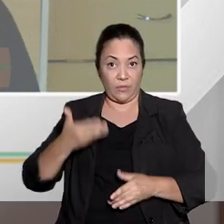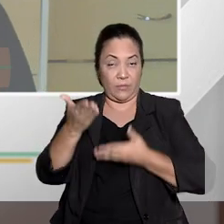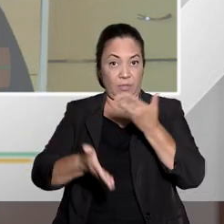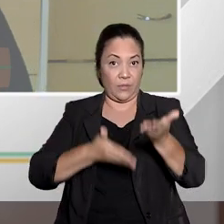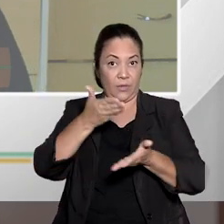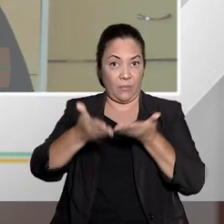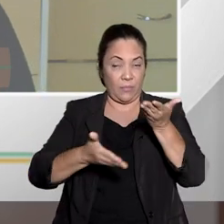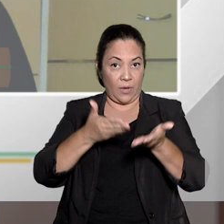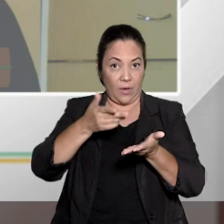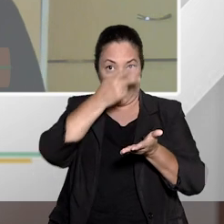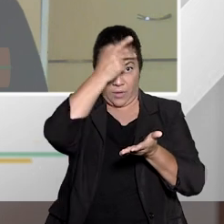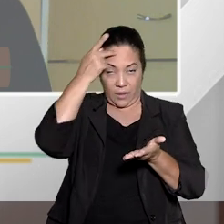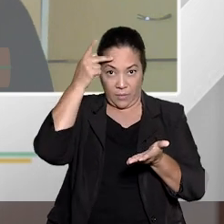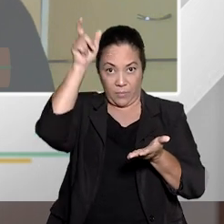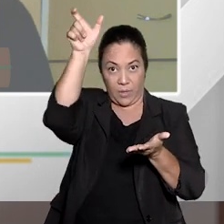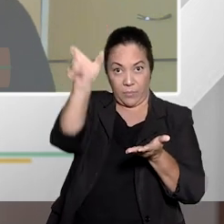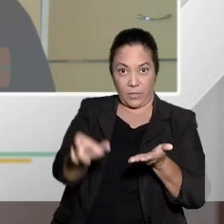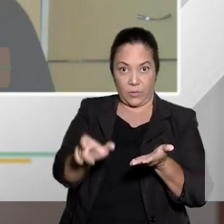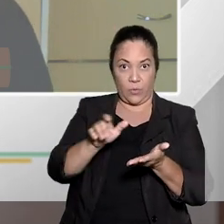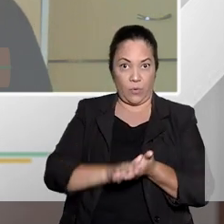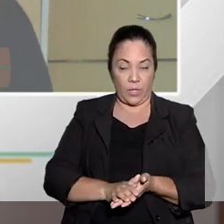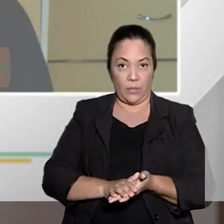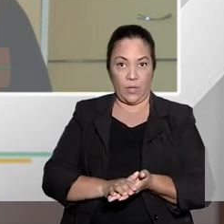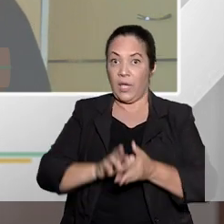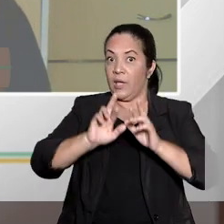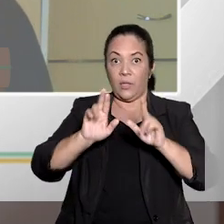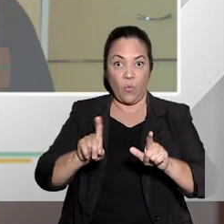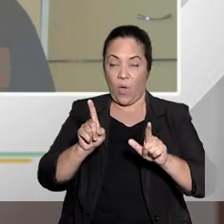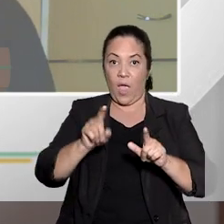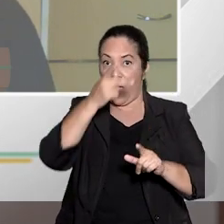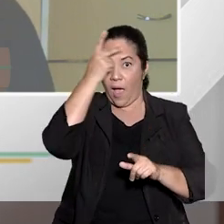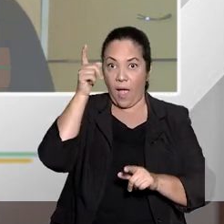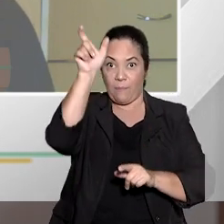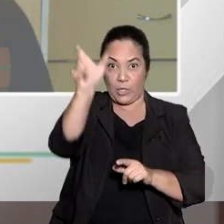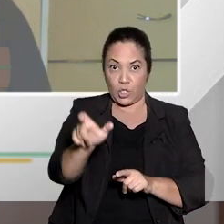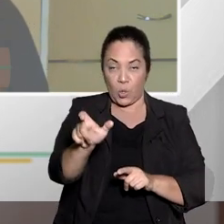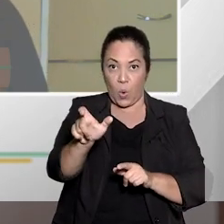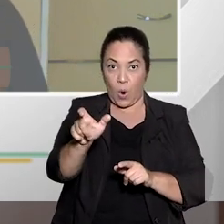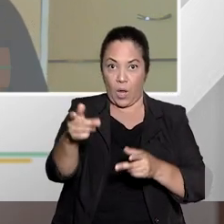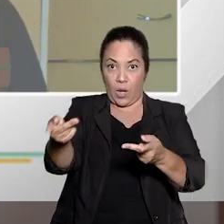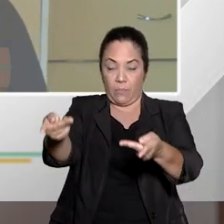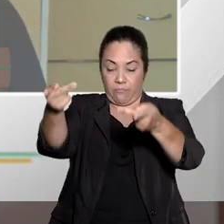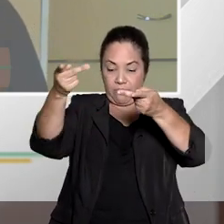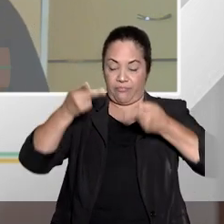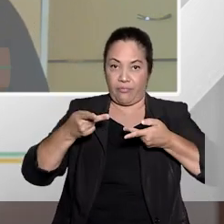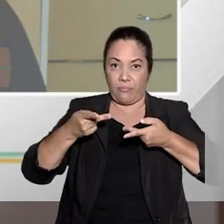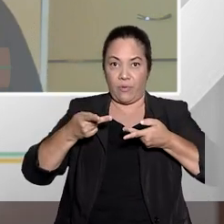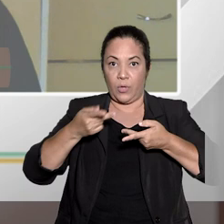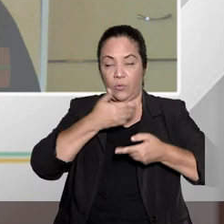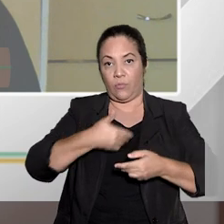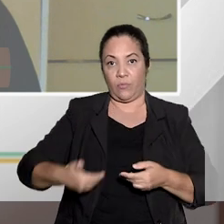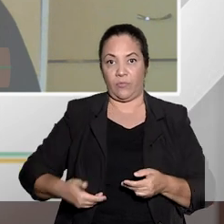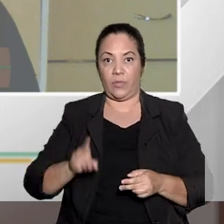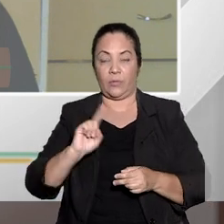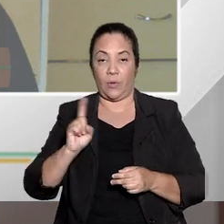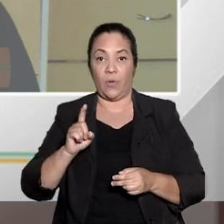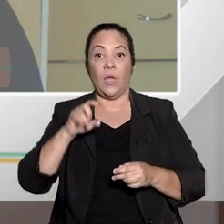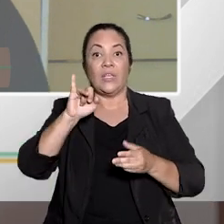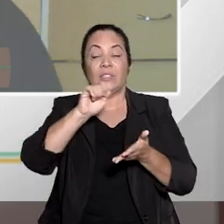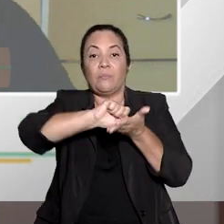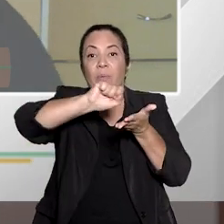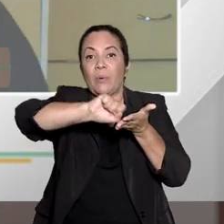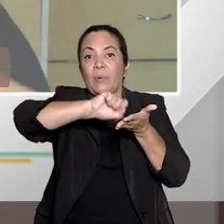não o contrário, né? Então, o ser humano é o fim. Com isso, a questão do habeas corpus sem assinatura, não